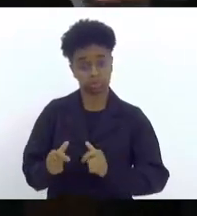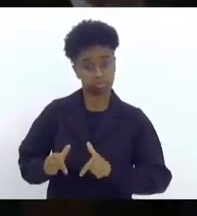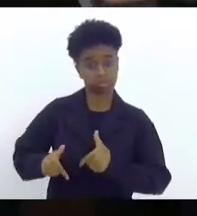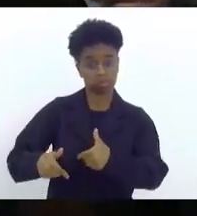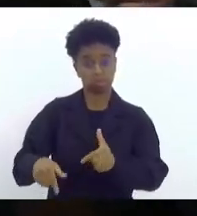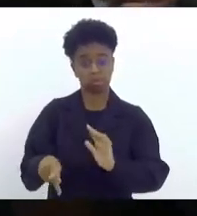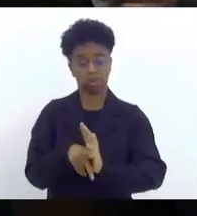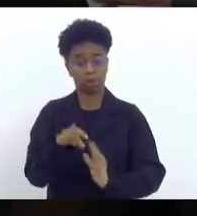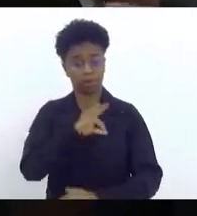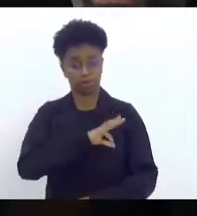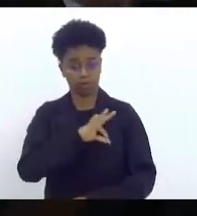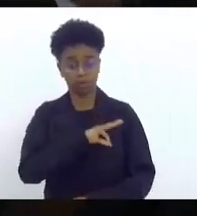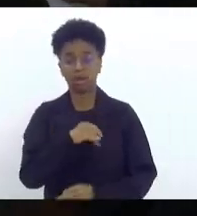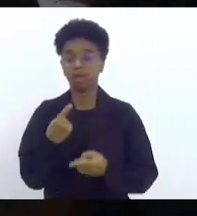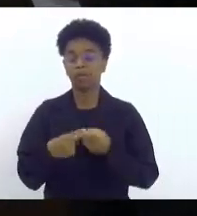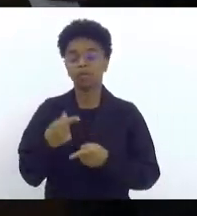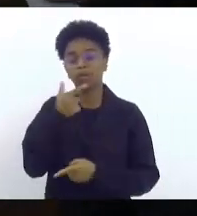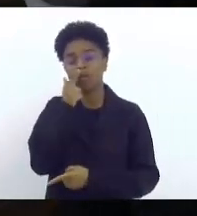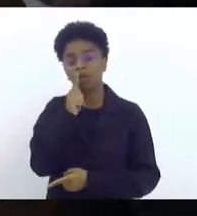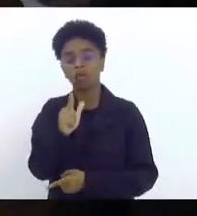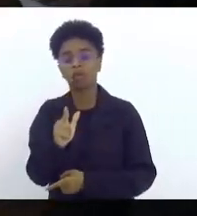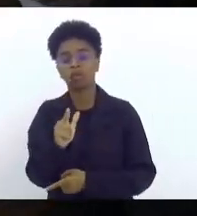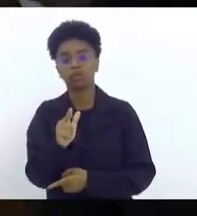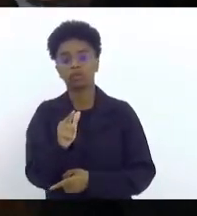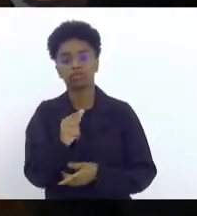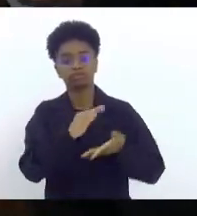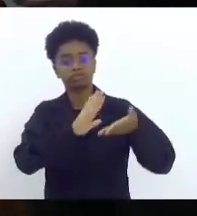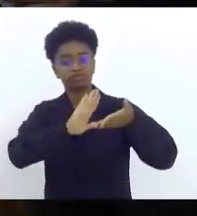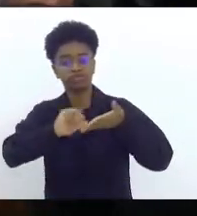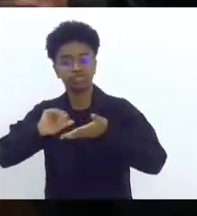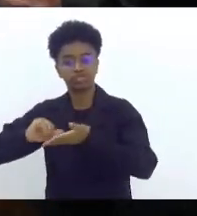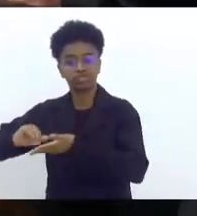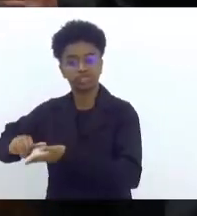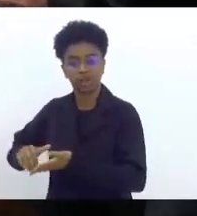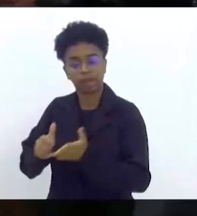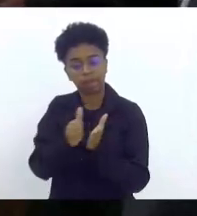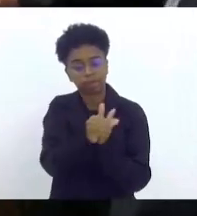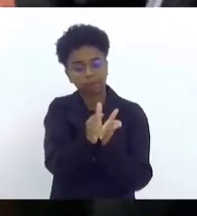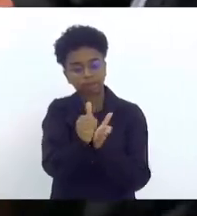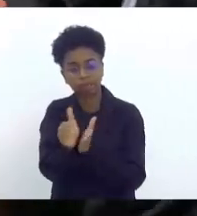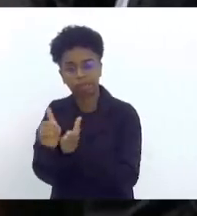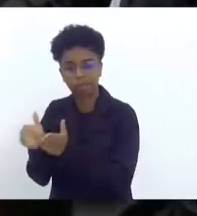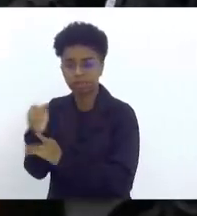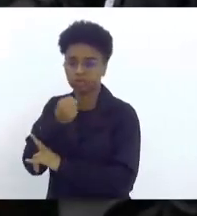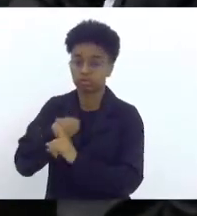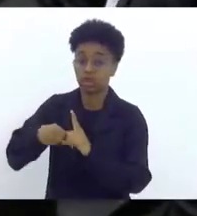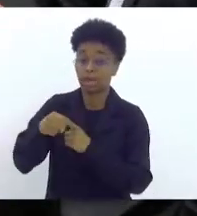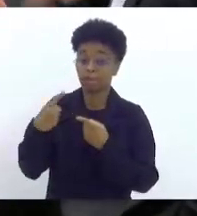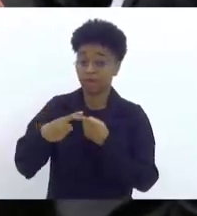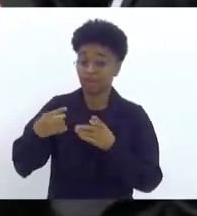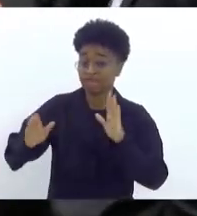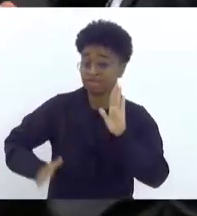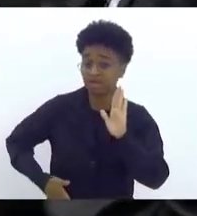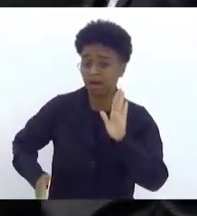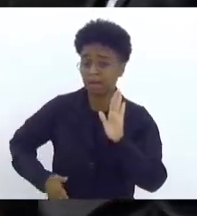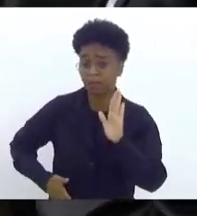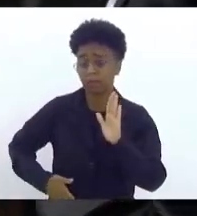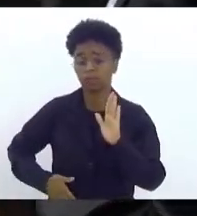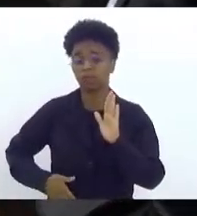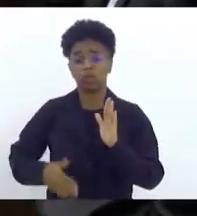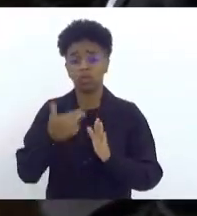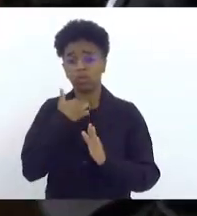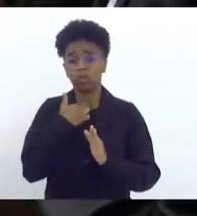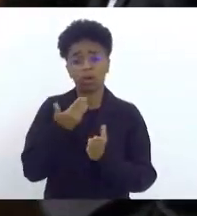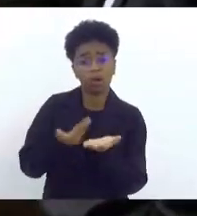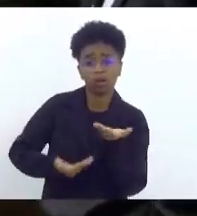policial que tirou desse convívio com a sociedade porque vagabundo, bandido, traficante não